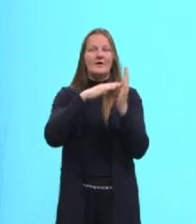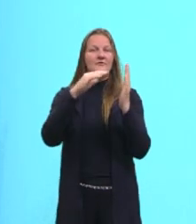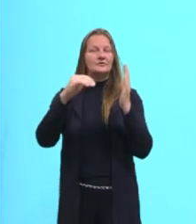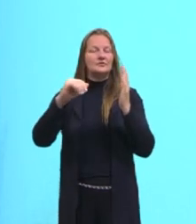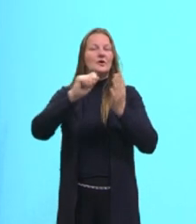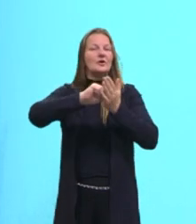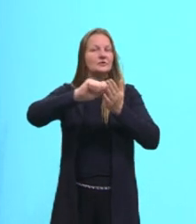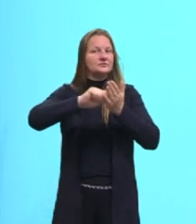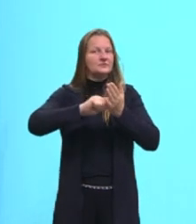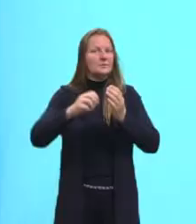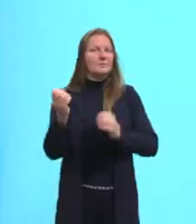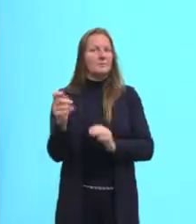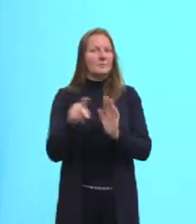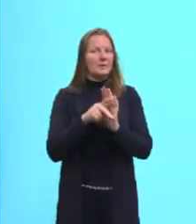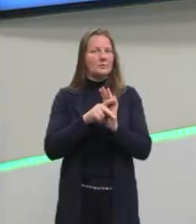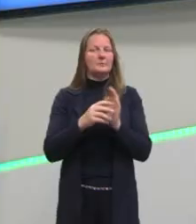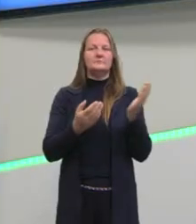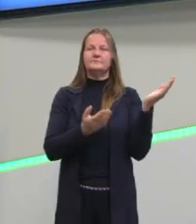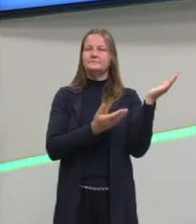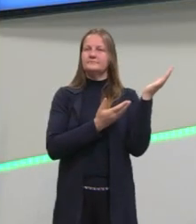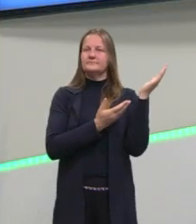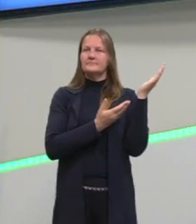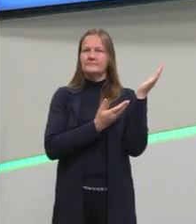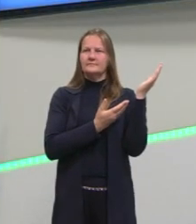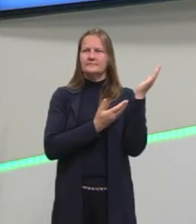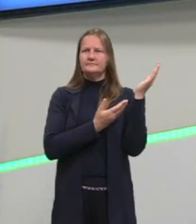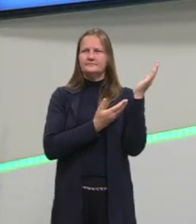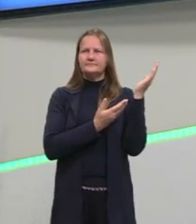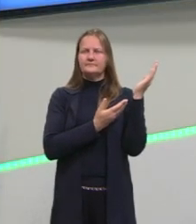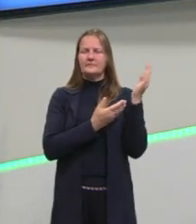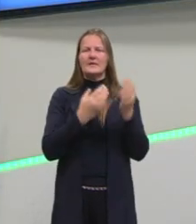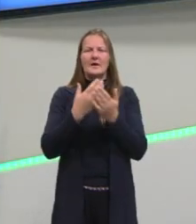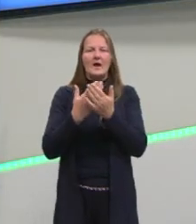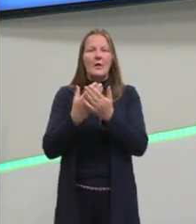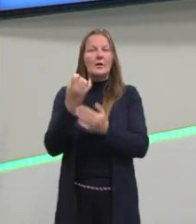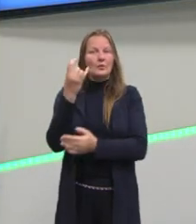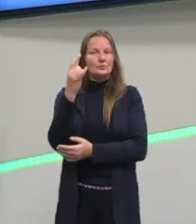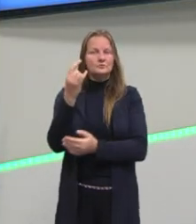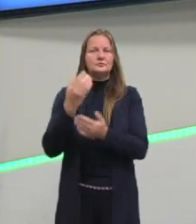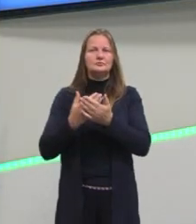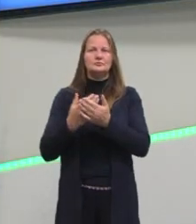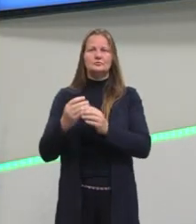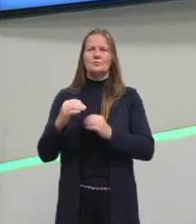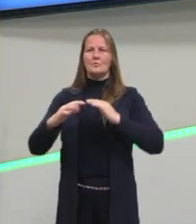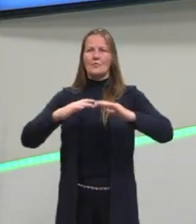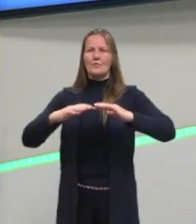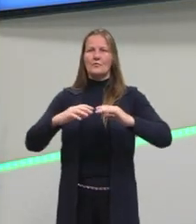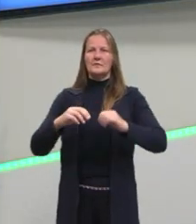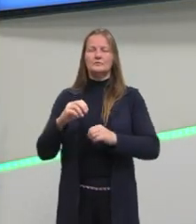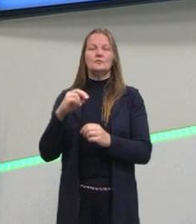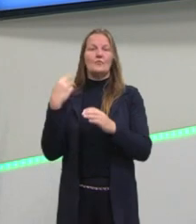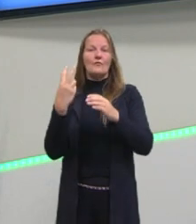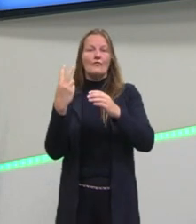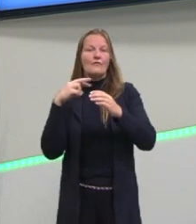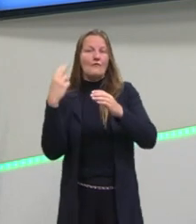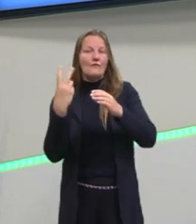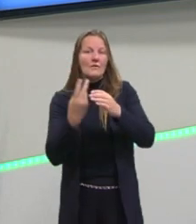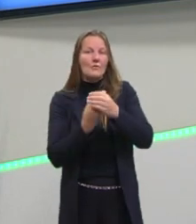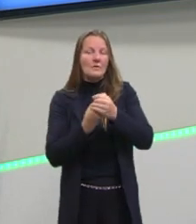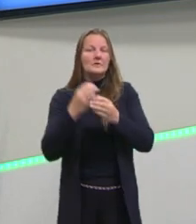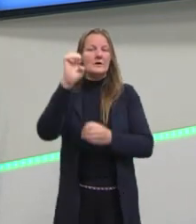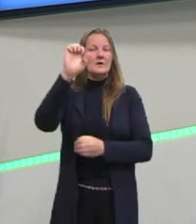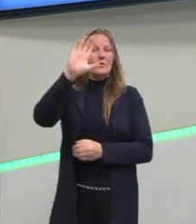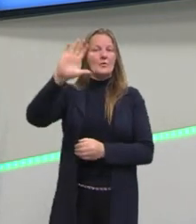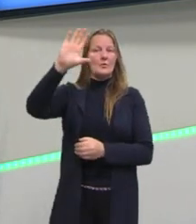que os artistas trazem. Vamos lá, lembrando a nossa última aula, nós falamos sobre os movimentos de vanguarda europeia. Quer